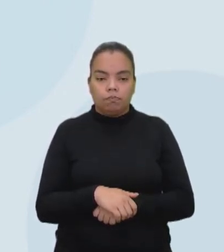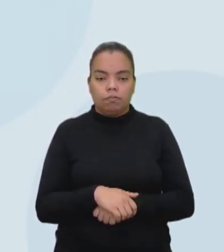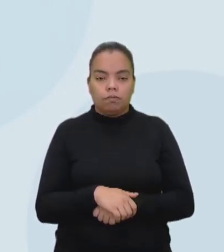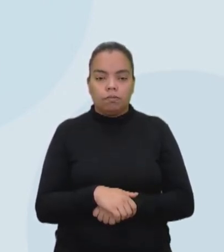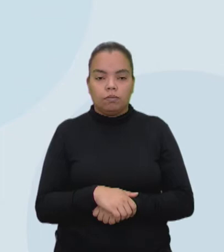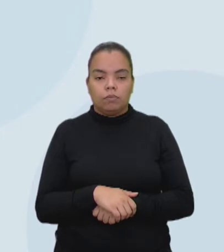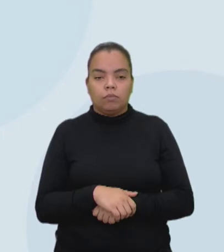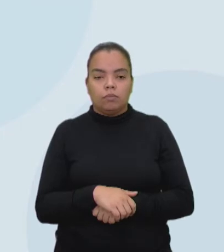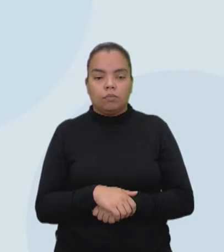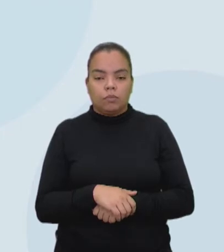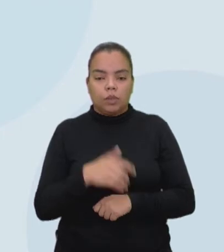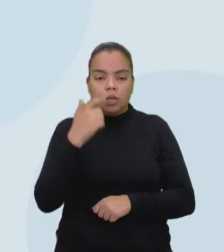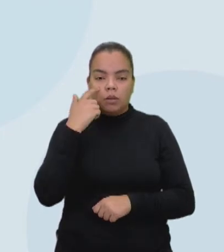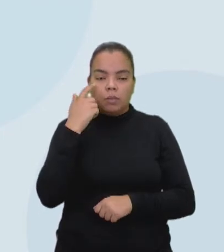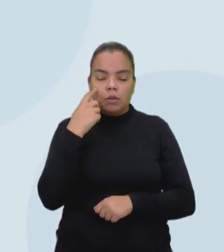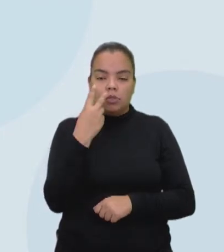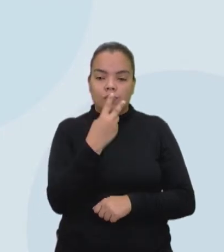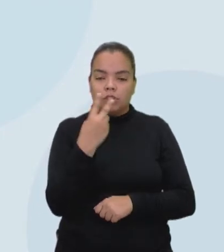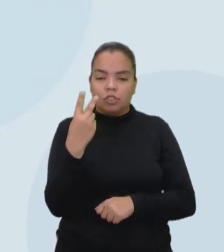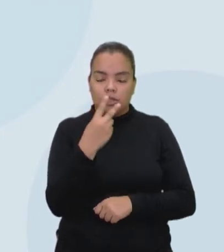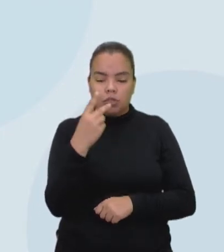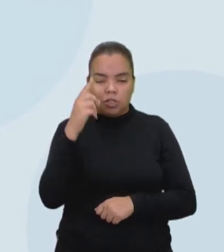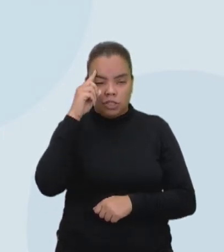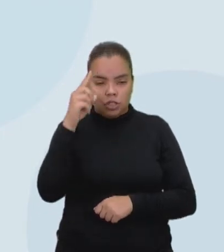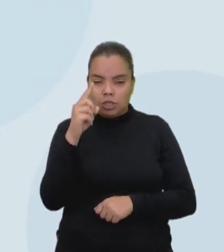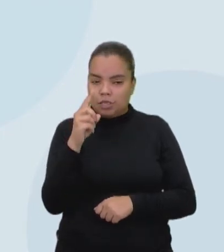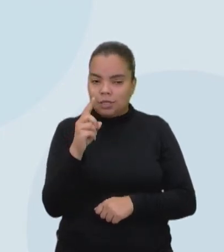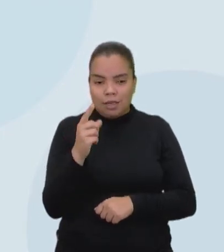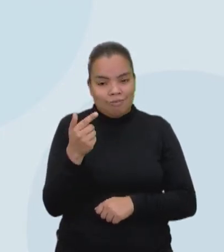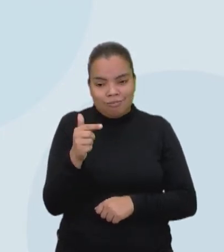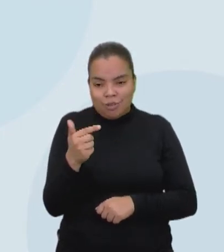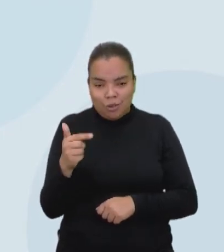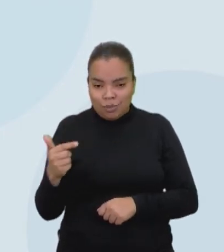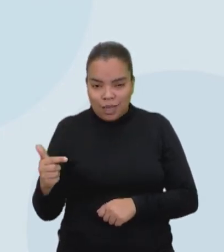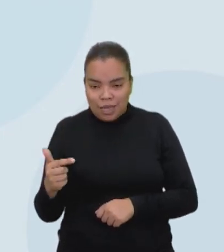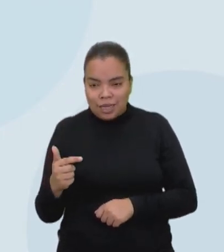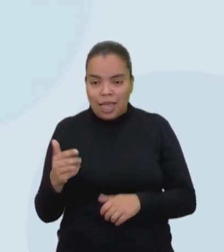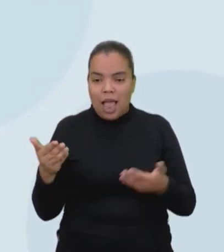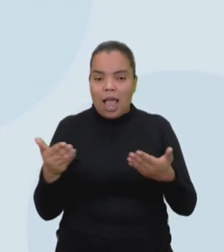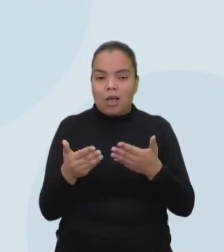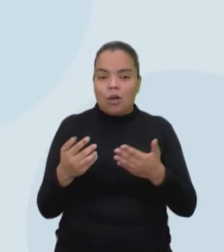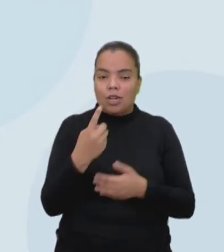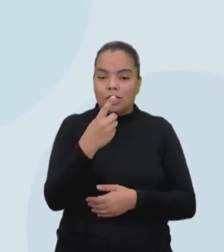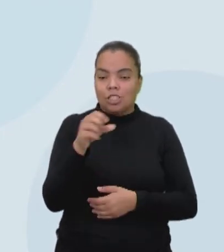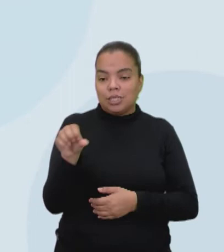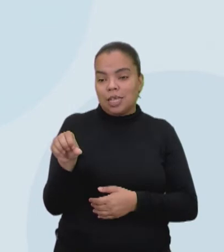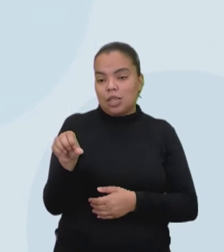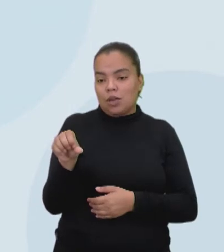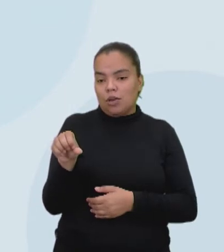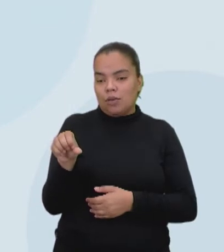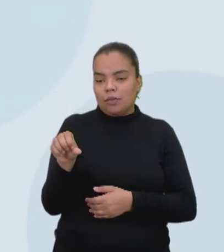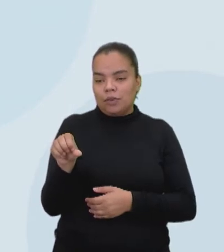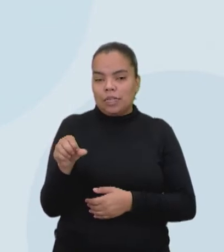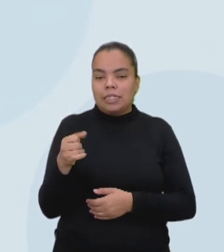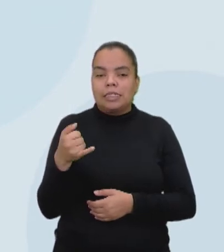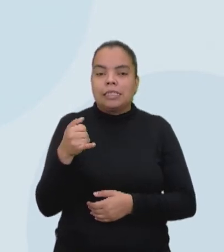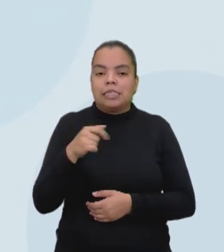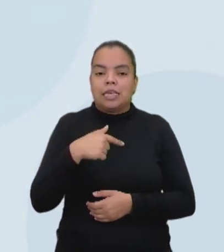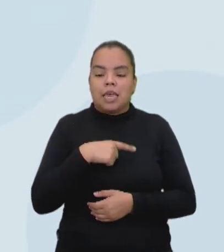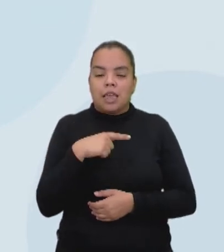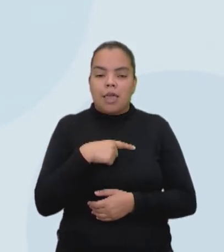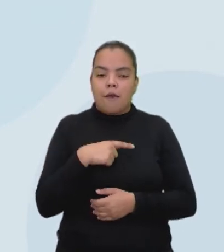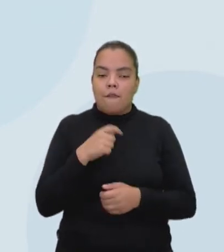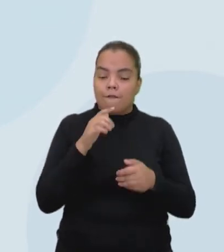Então, os meus 22 dias não são mais 22, agora são 19. Então, se eu produzo, vamos